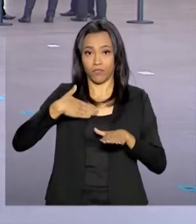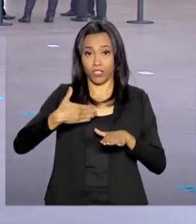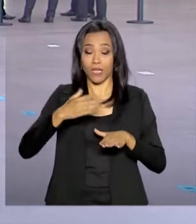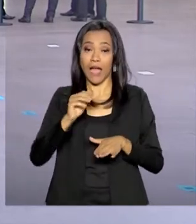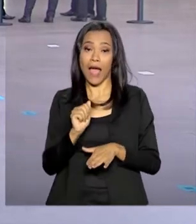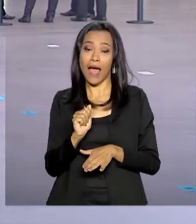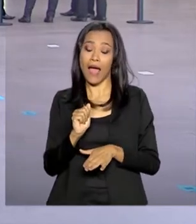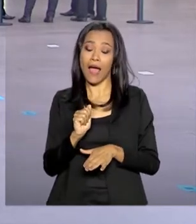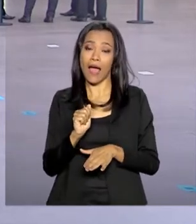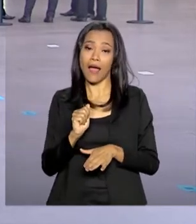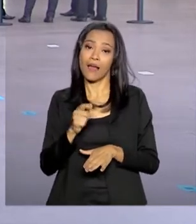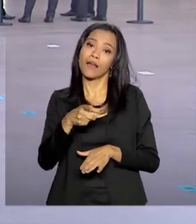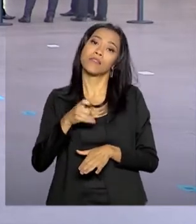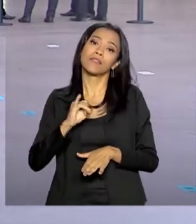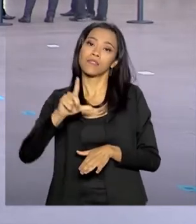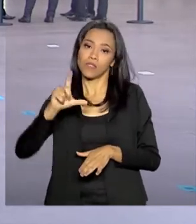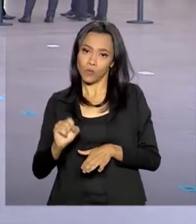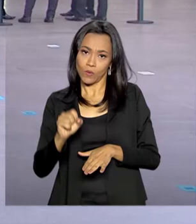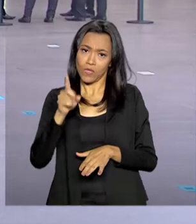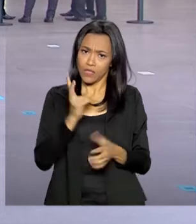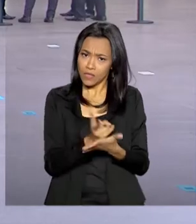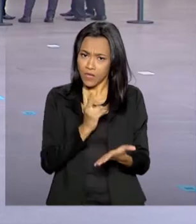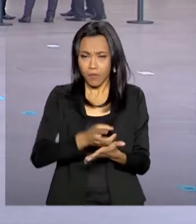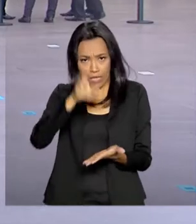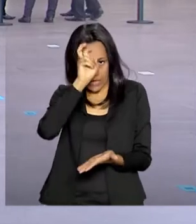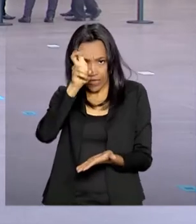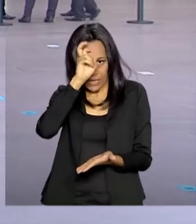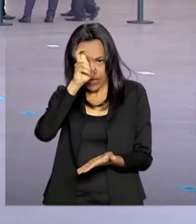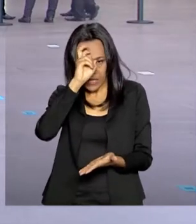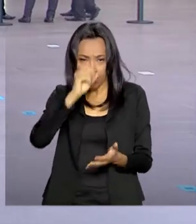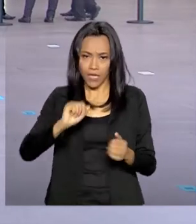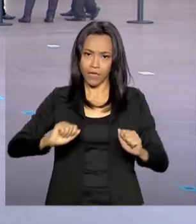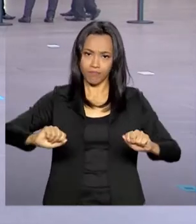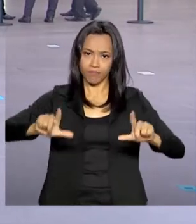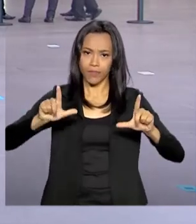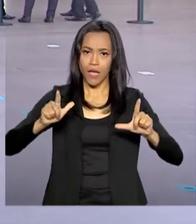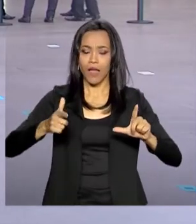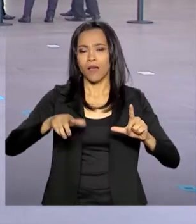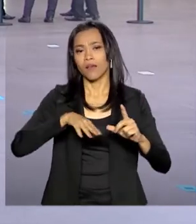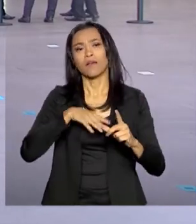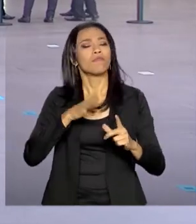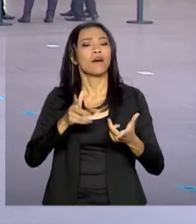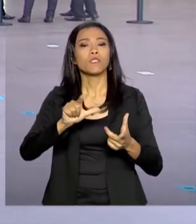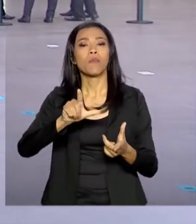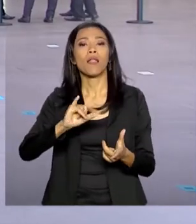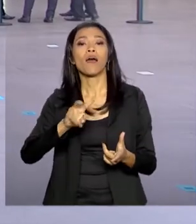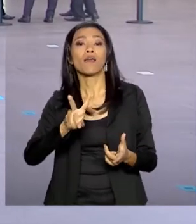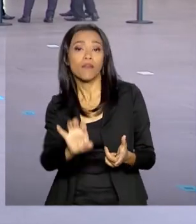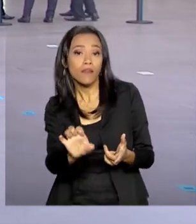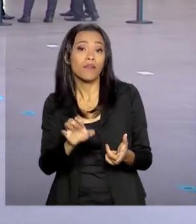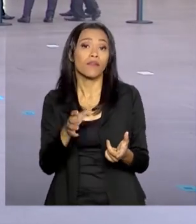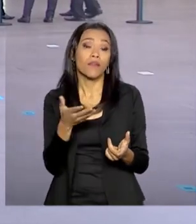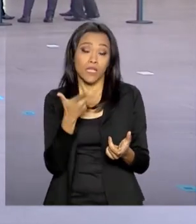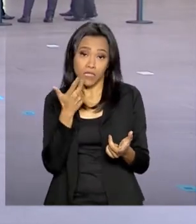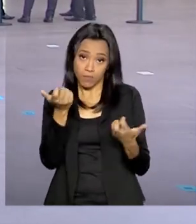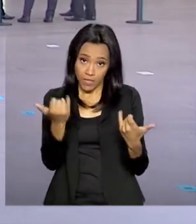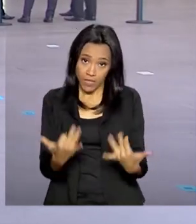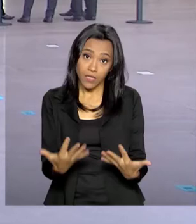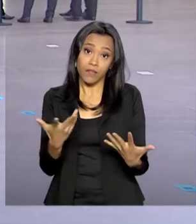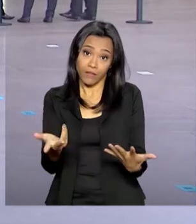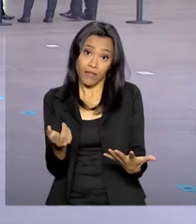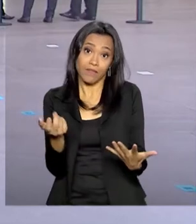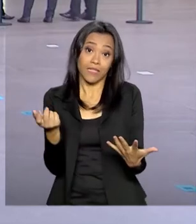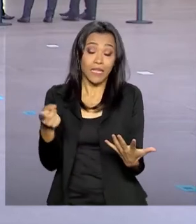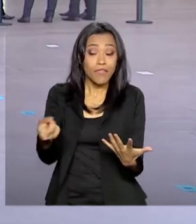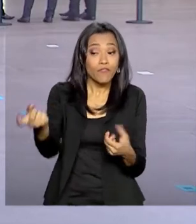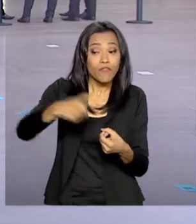live que ele faz todas as quintas-feiras, o presidente Jair Bolsonaro diz que o Brasil fará o possível para que a Venezuela volte